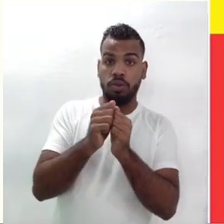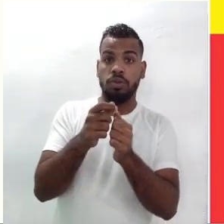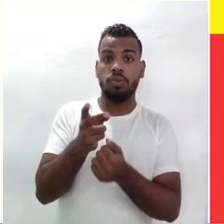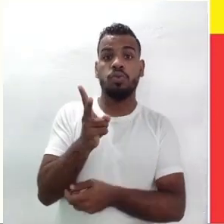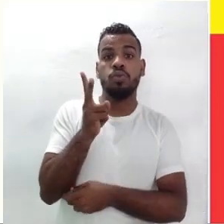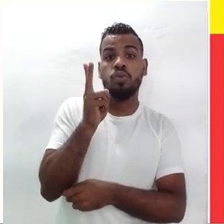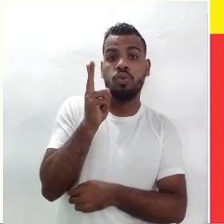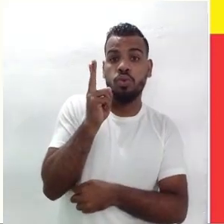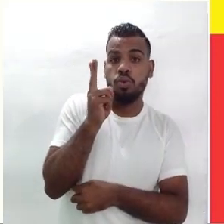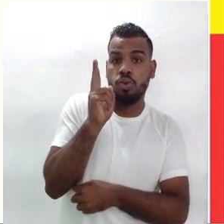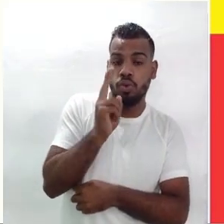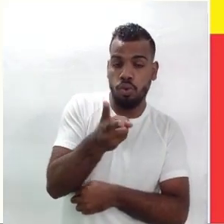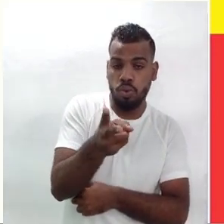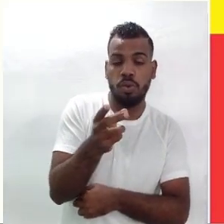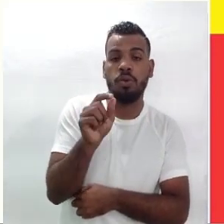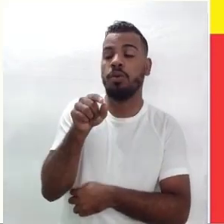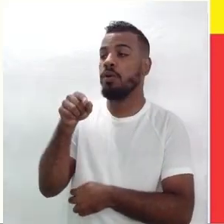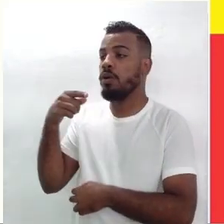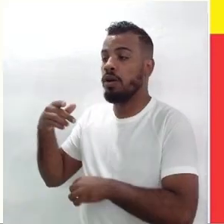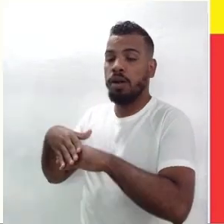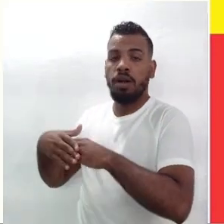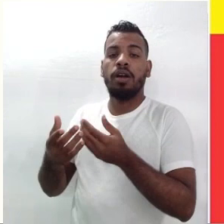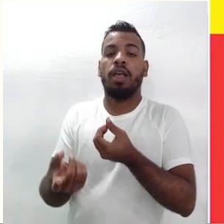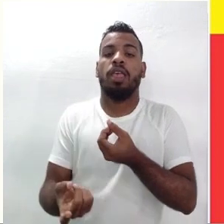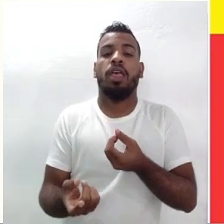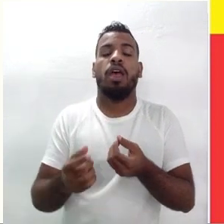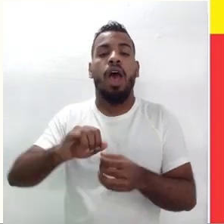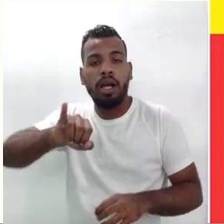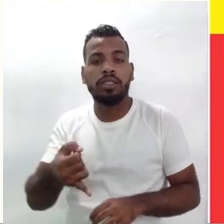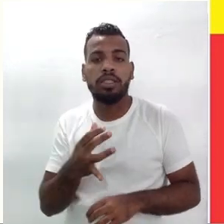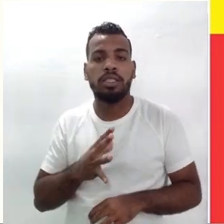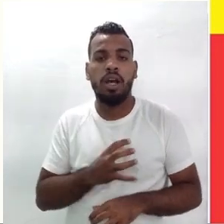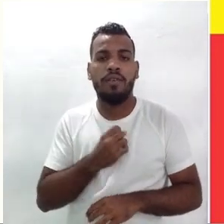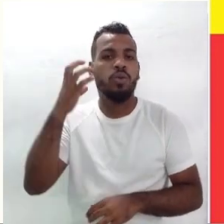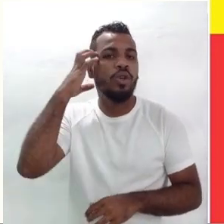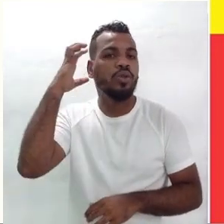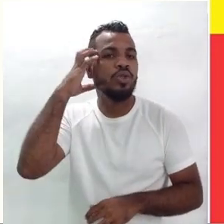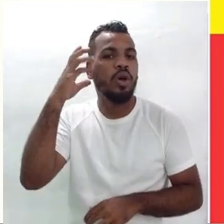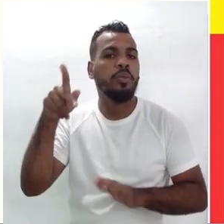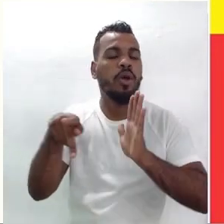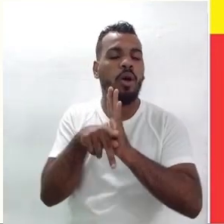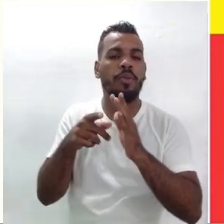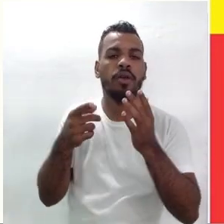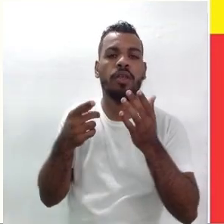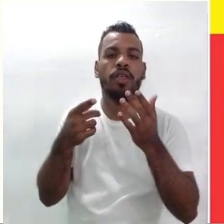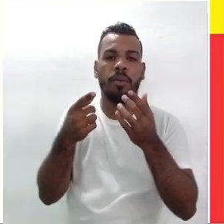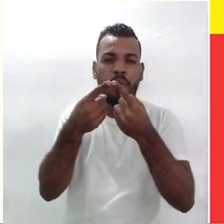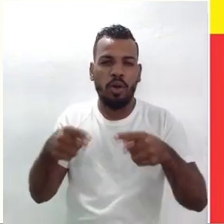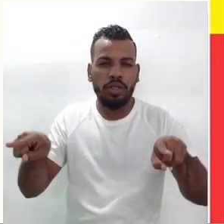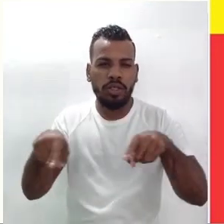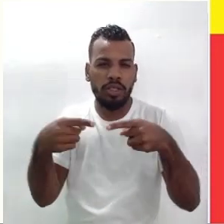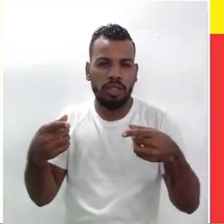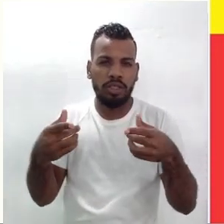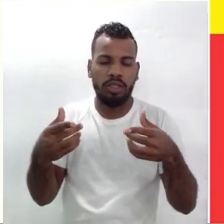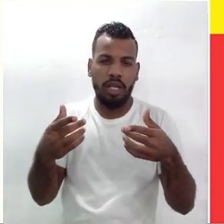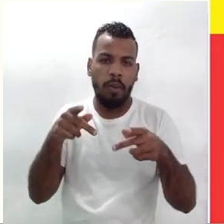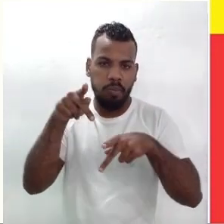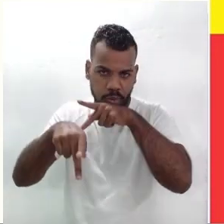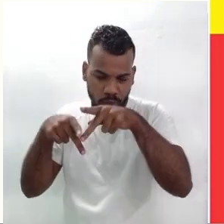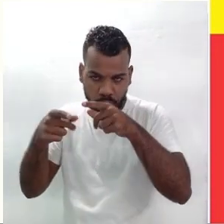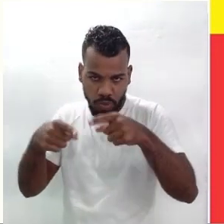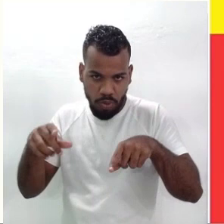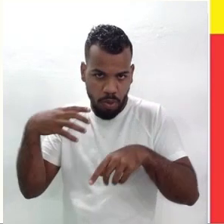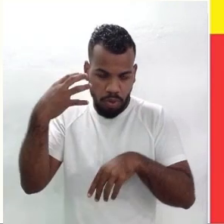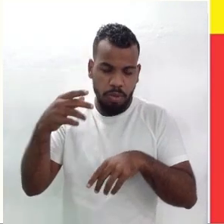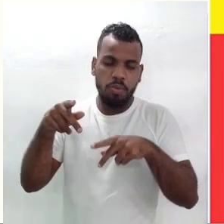conta dessa perspectiva de resgatar a sonoridade da música popular